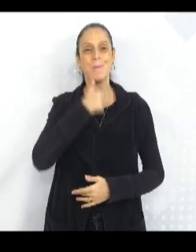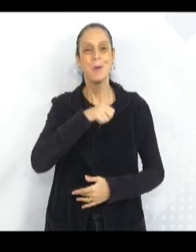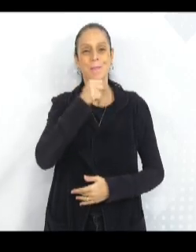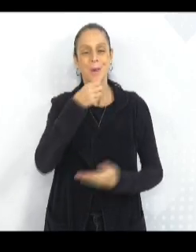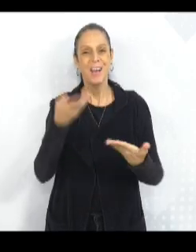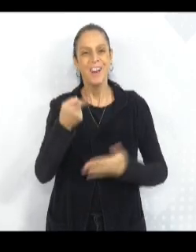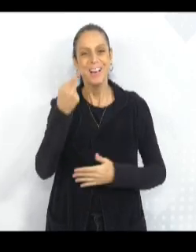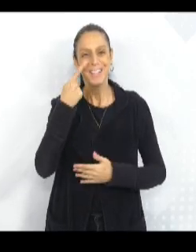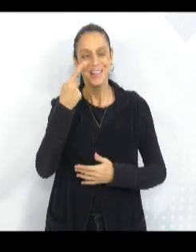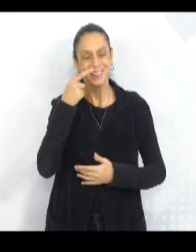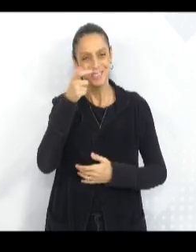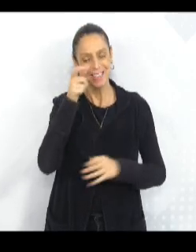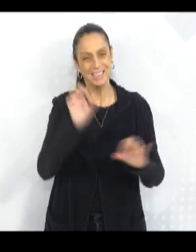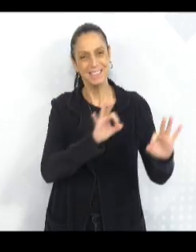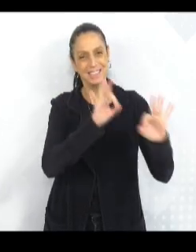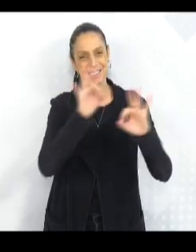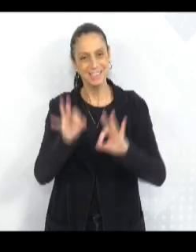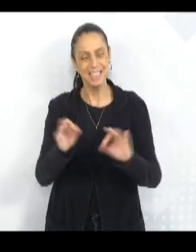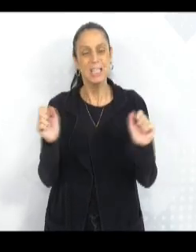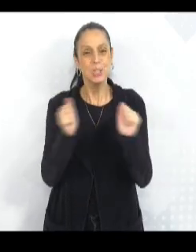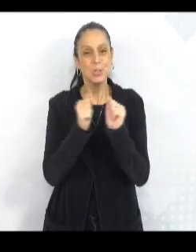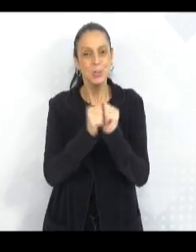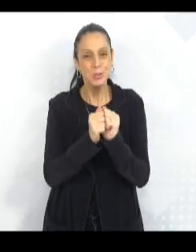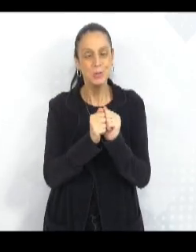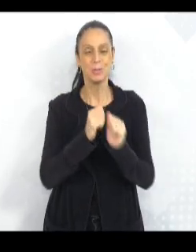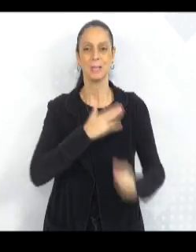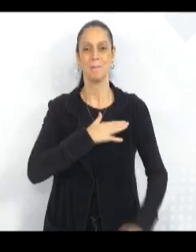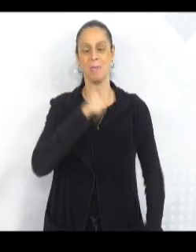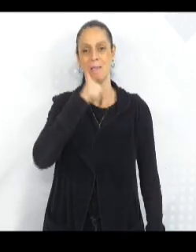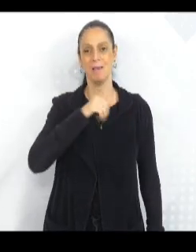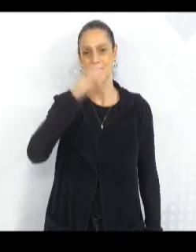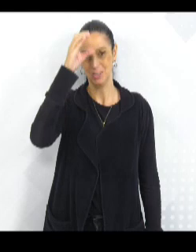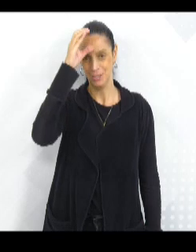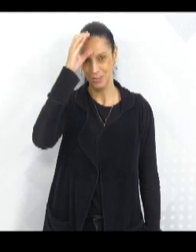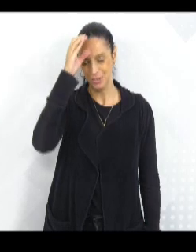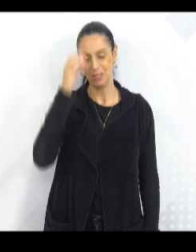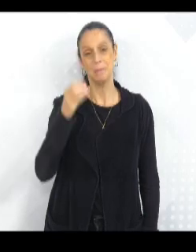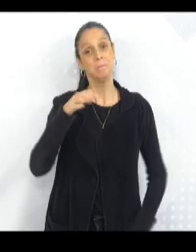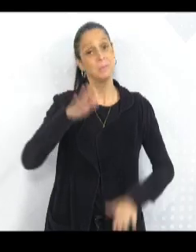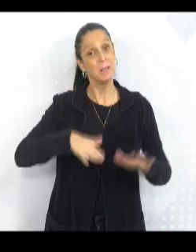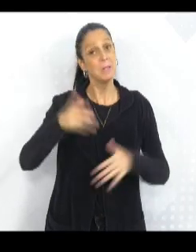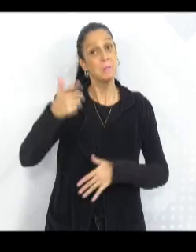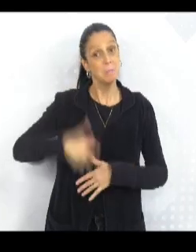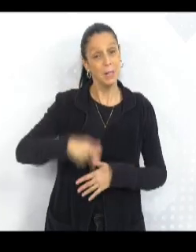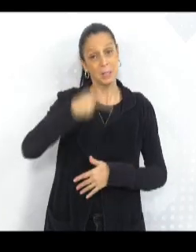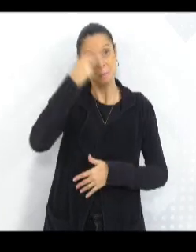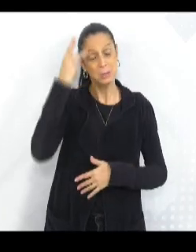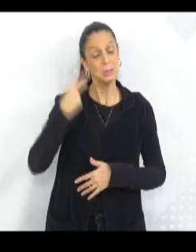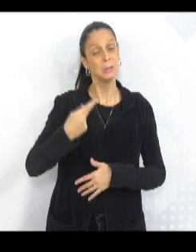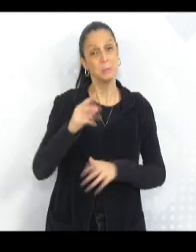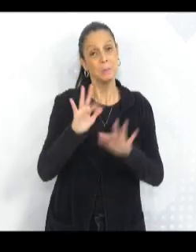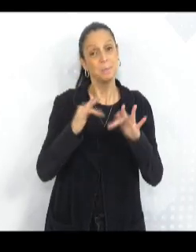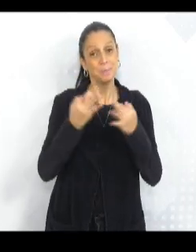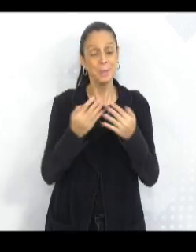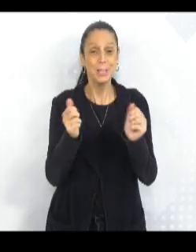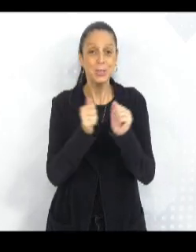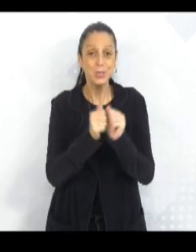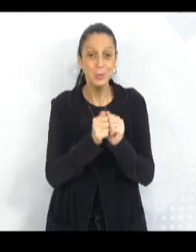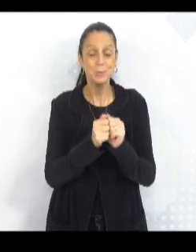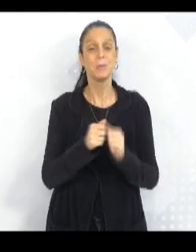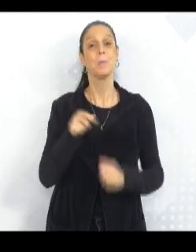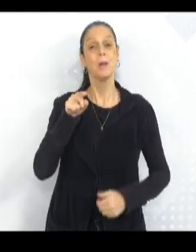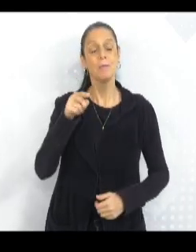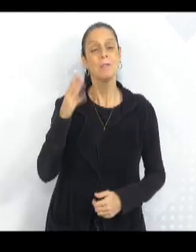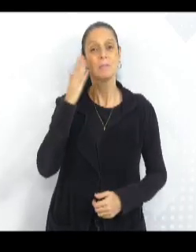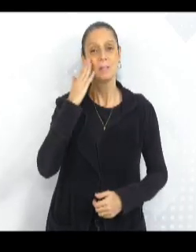presidente Almir. E juntamente com a minha tia Bernardina e talvez mais alguns familiares. E para vocês conhecerem um